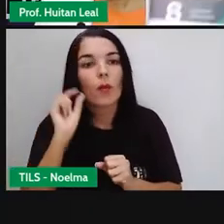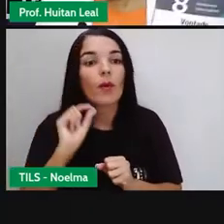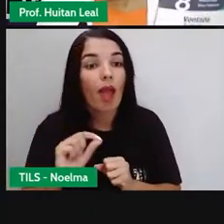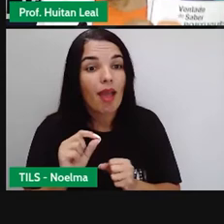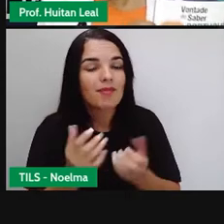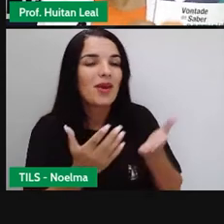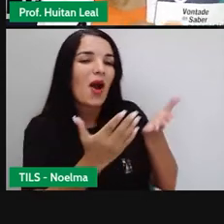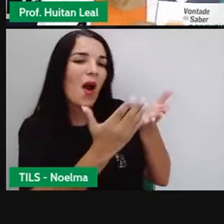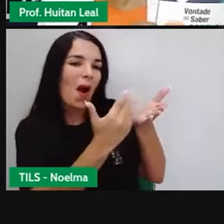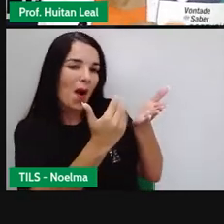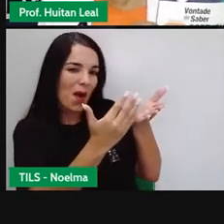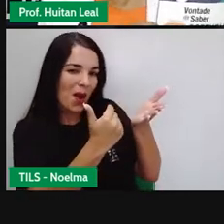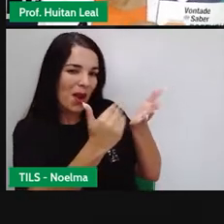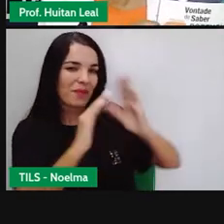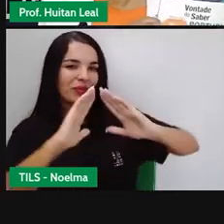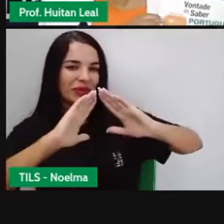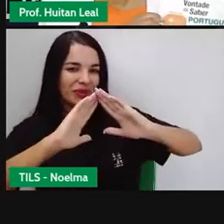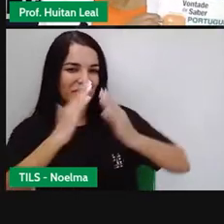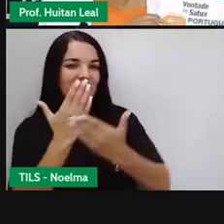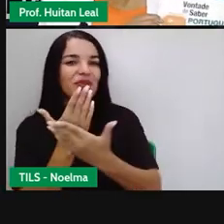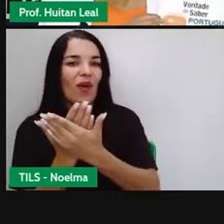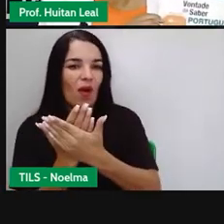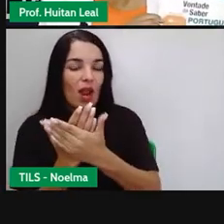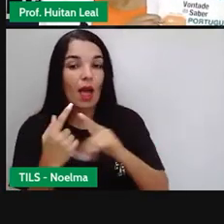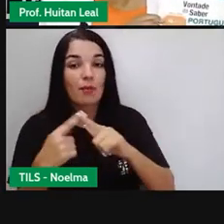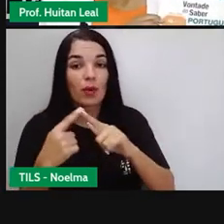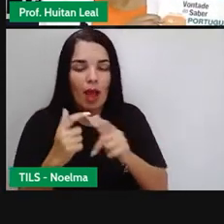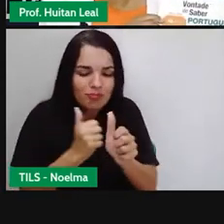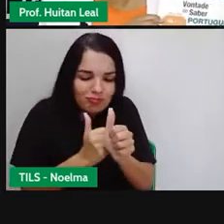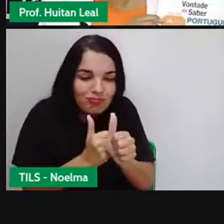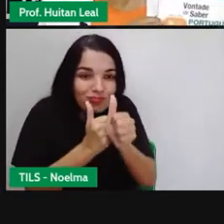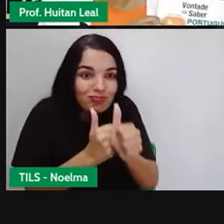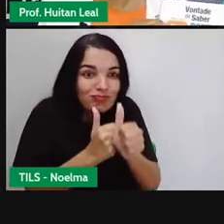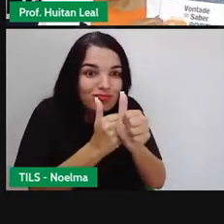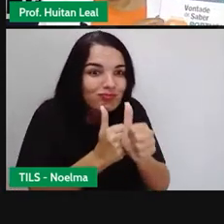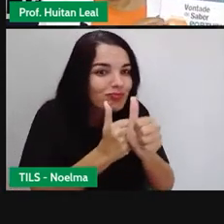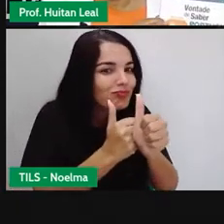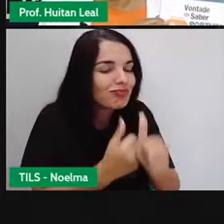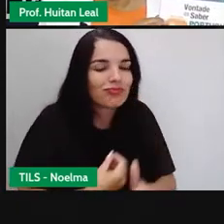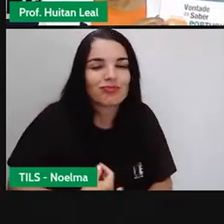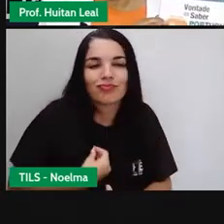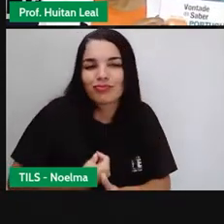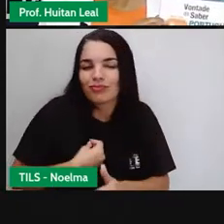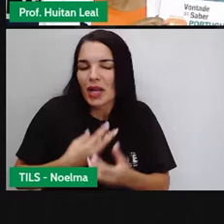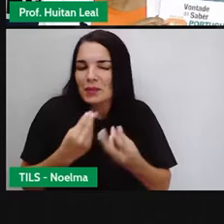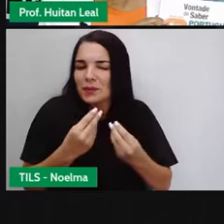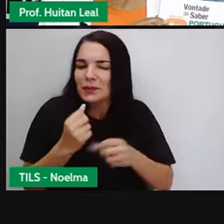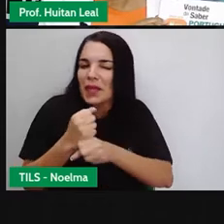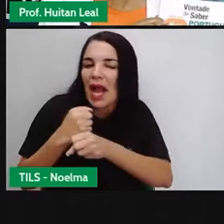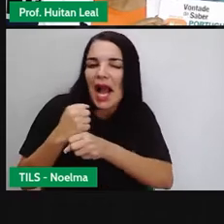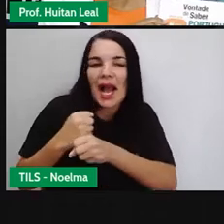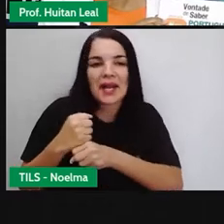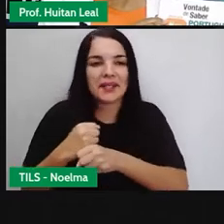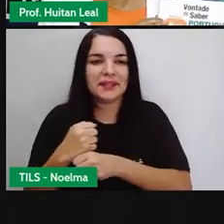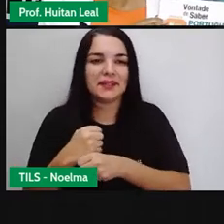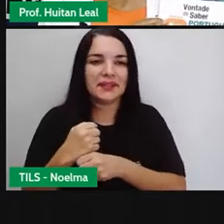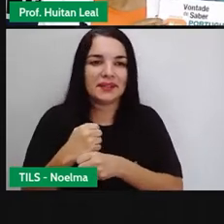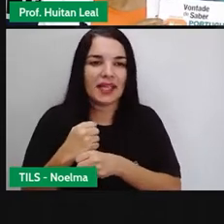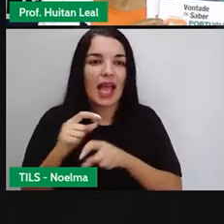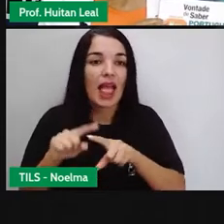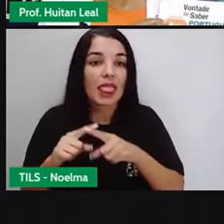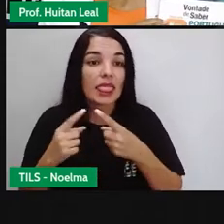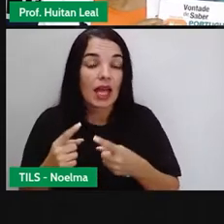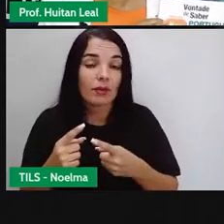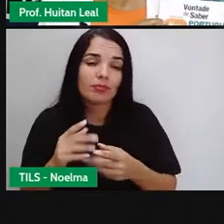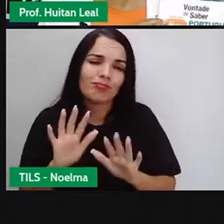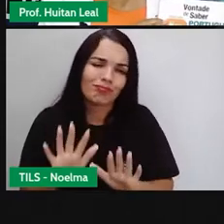táxi. Ele nos acompanha durante muito tempo da nossa vida. é? Então, infelizmente,